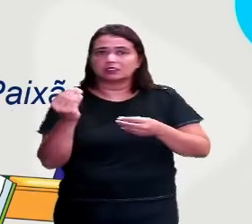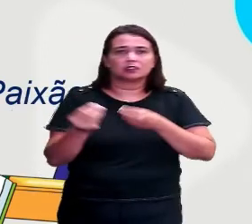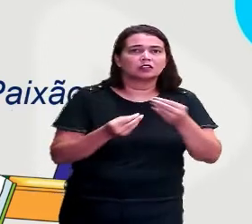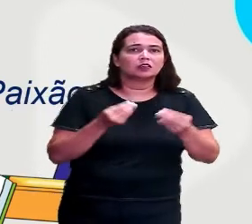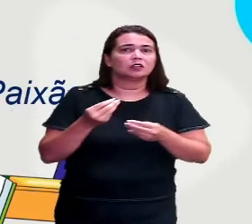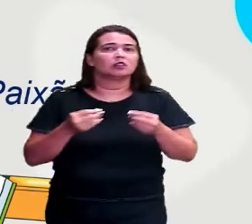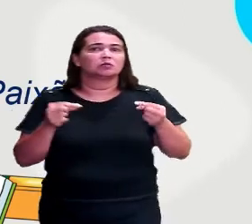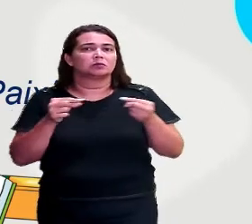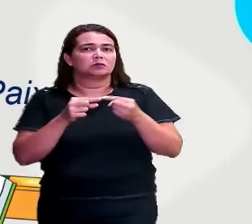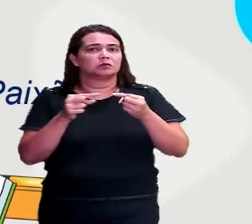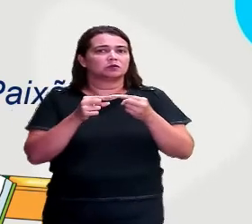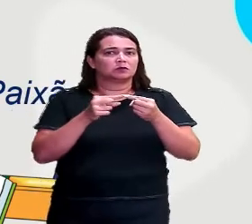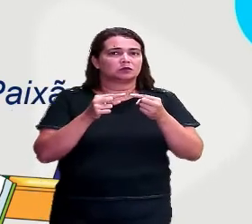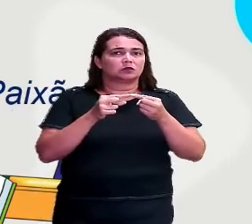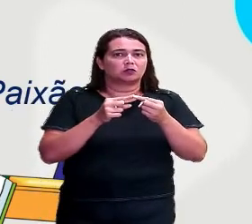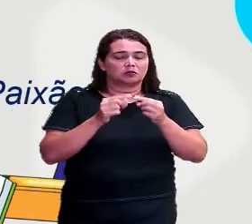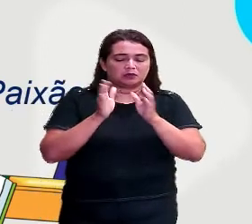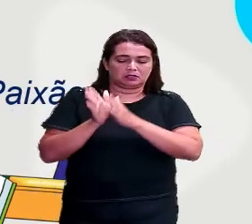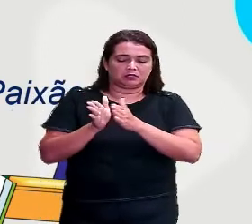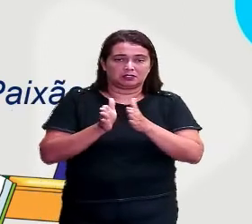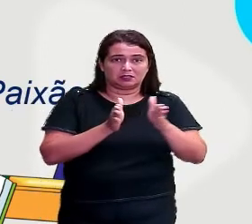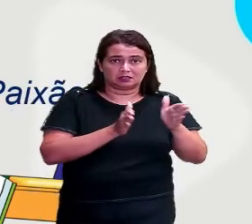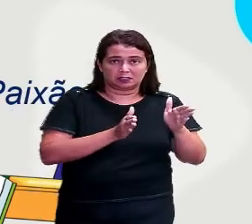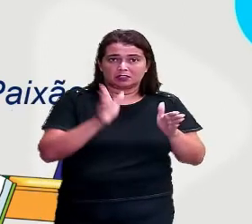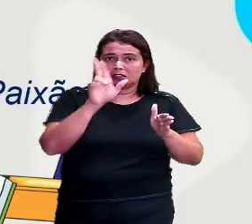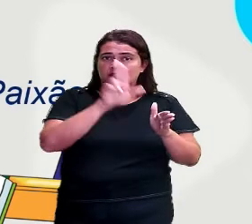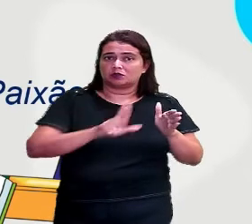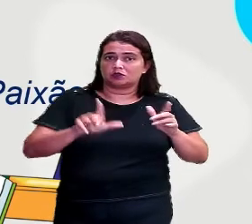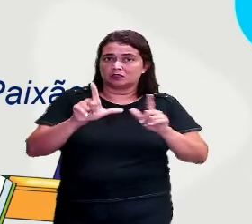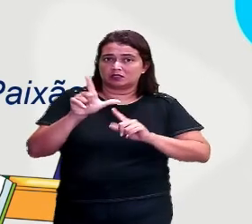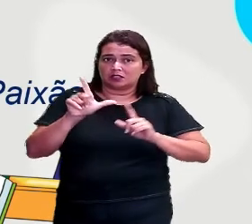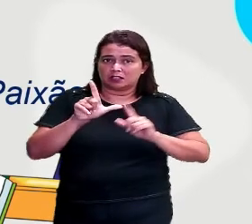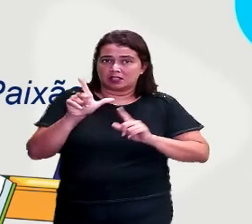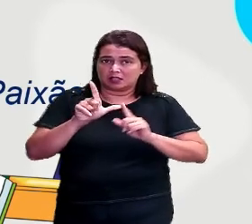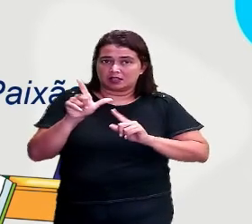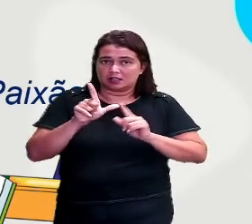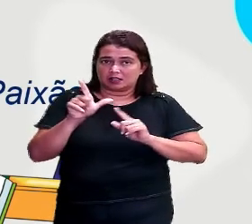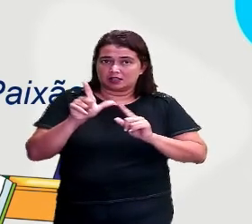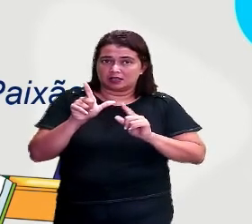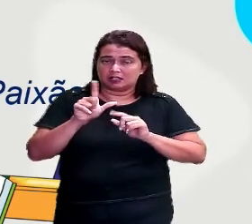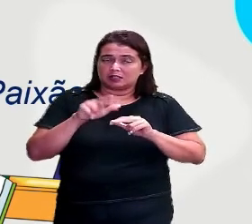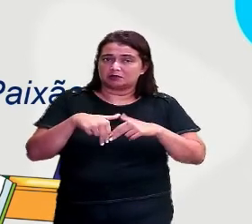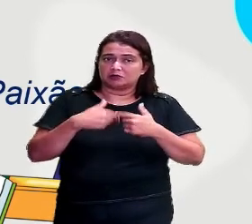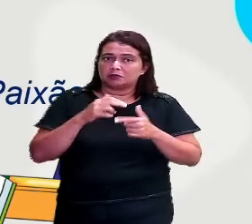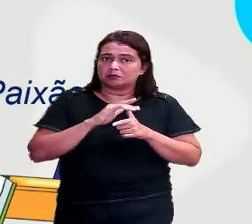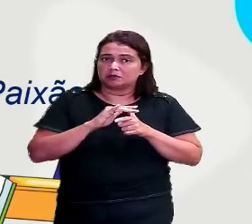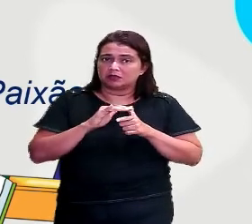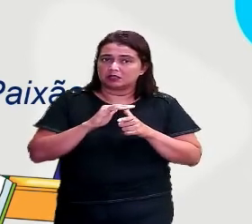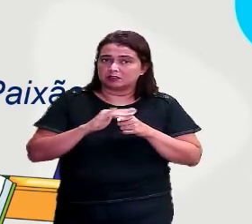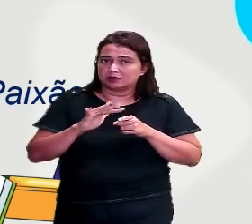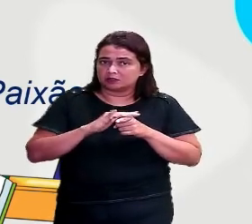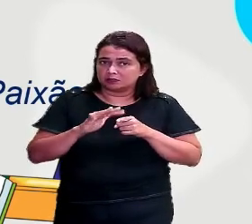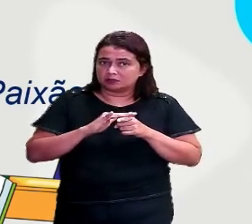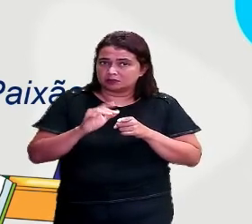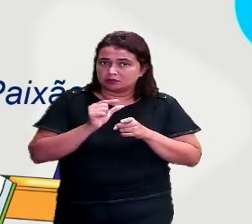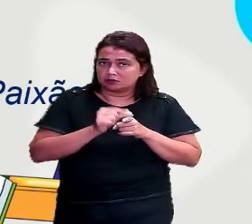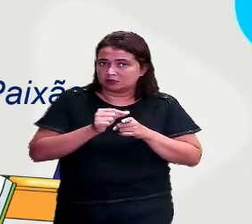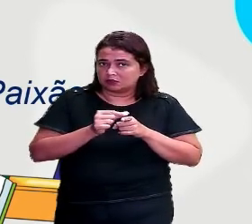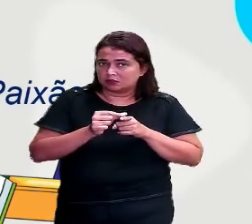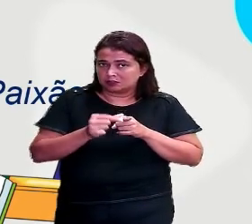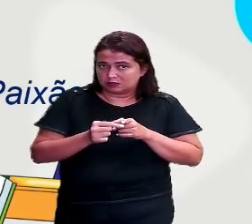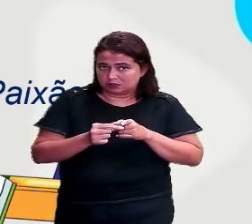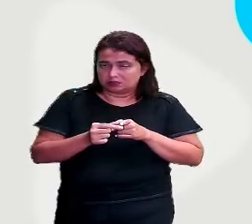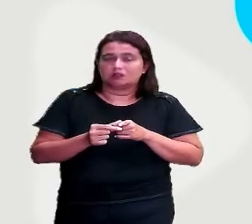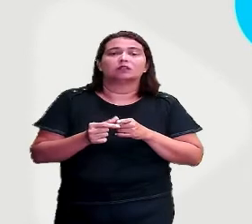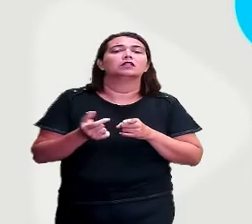letras, tá? Que são grafemas, que representem os fonemas. Então, vamos lá. A nossa aula, antes de